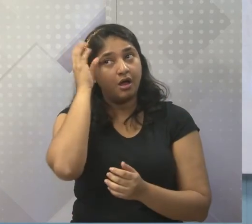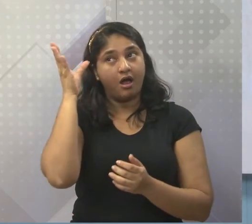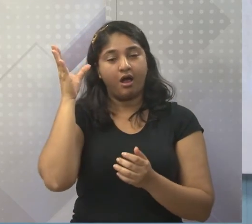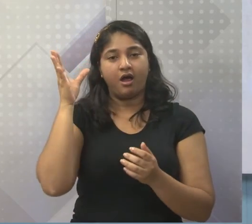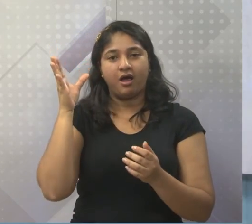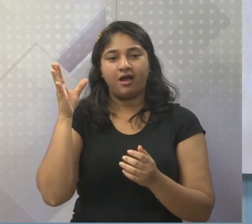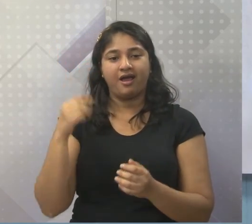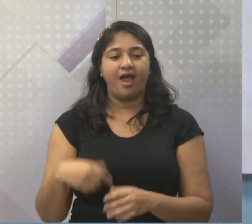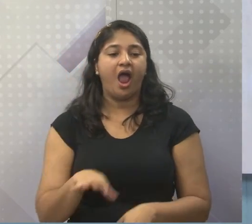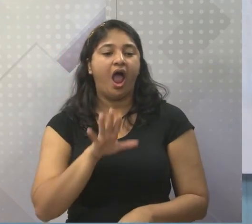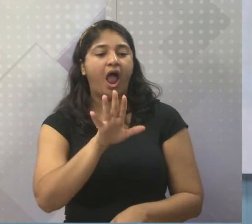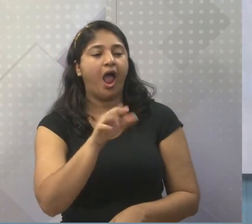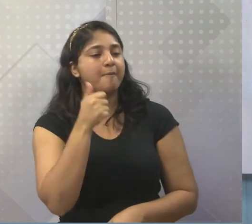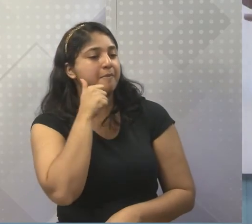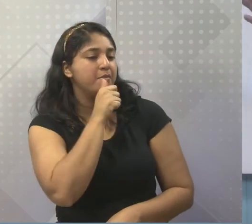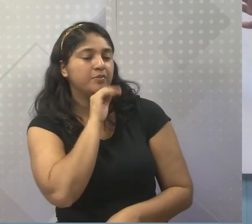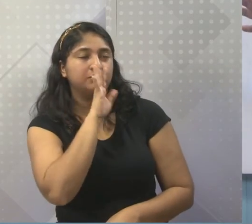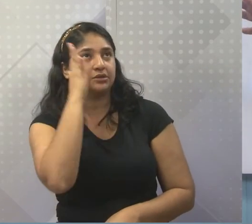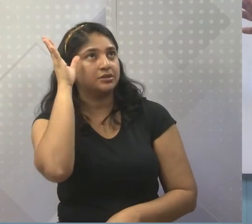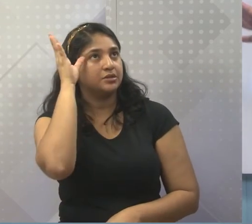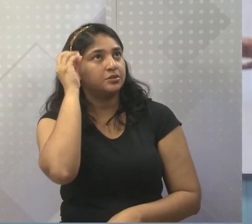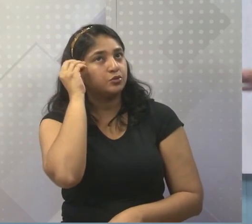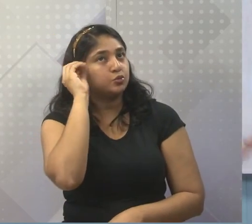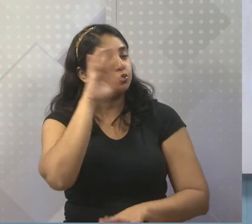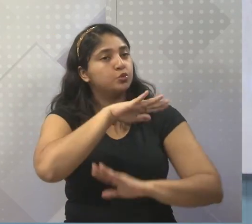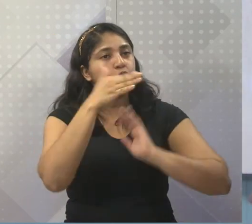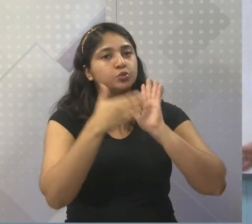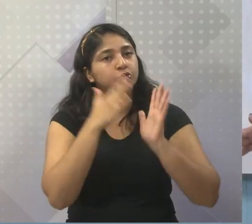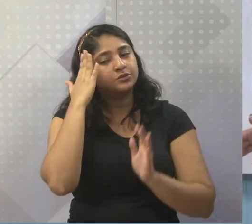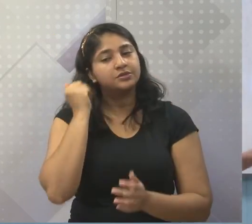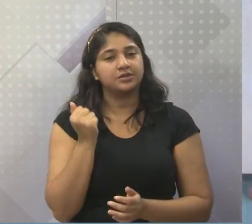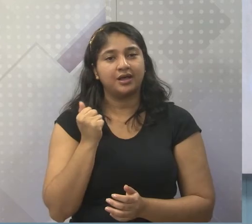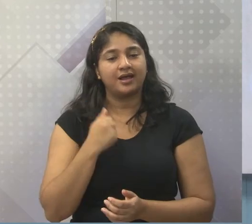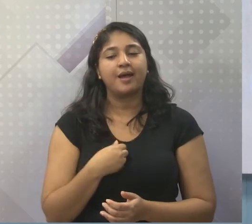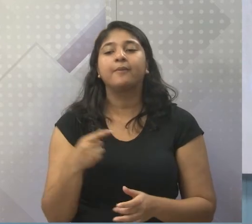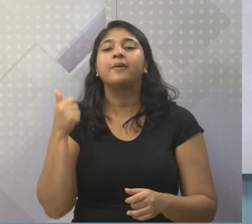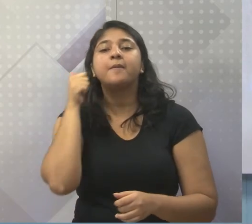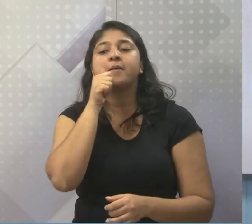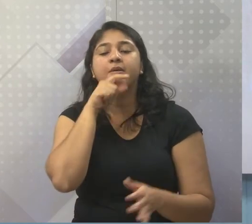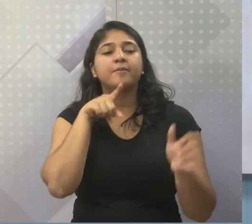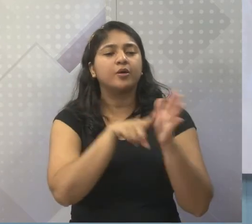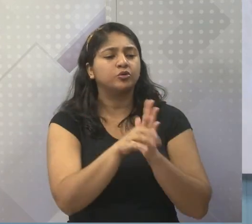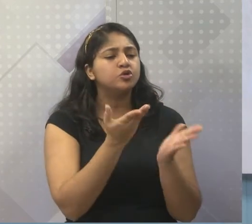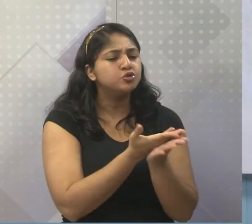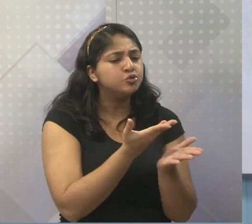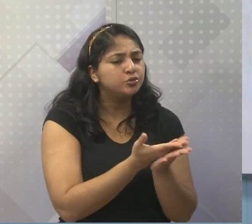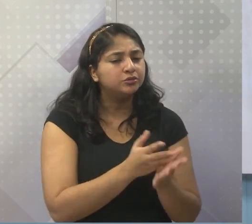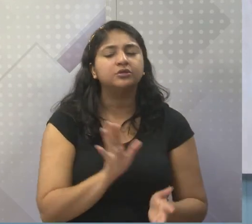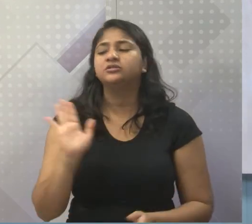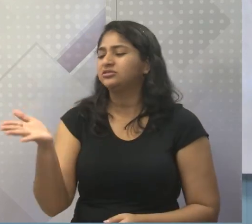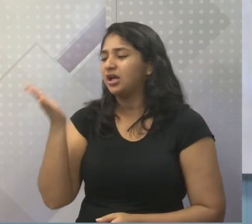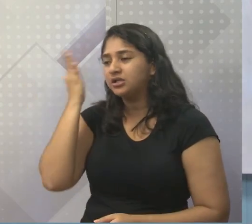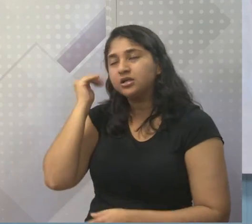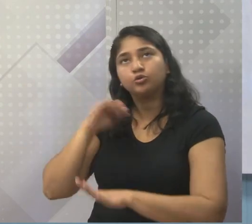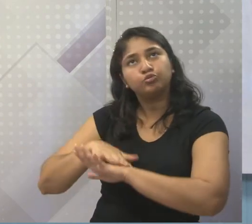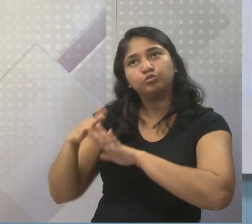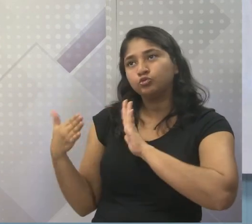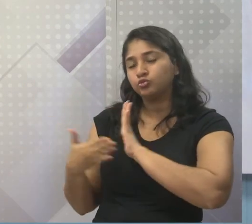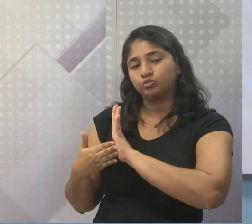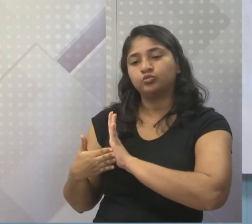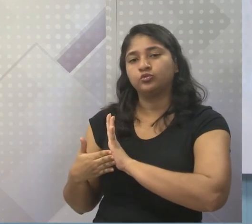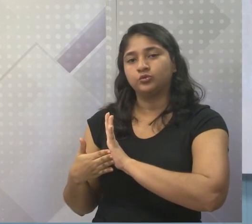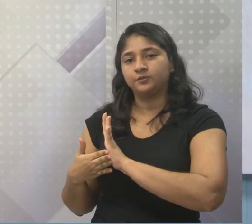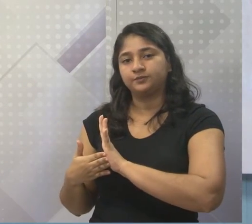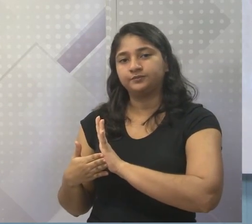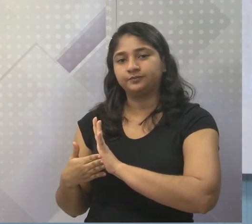né? Eita, mãe, eu sei de tudo. A mãe pergunta, estudou, menino? Aí você diz, estudei, já sabe das coisas, já sei de tudo.